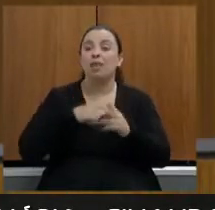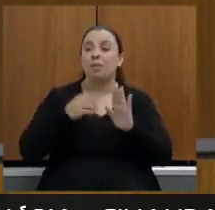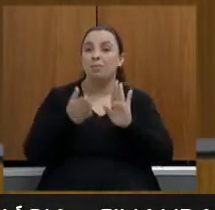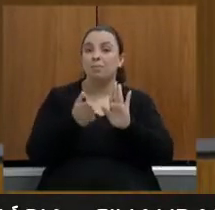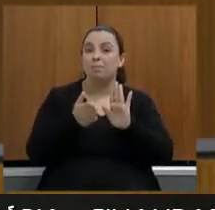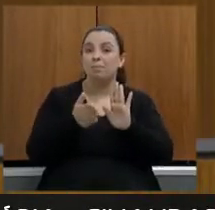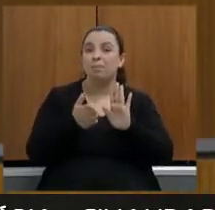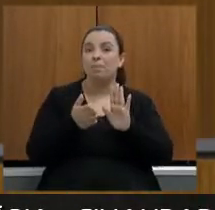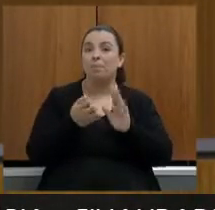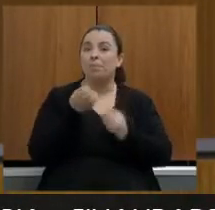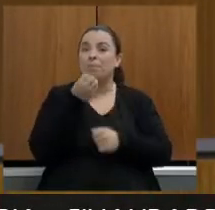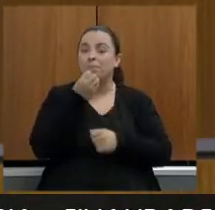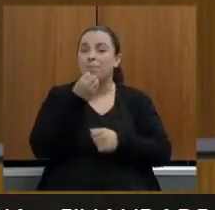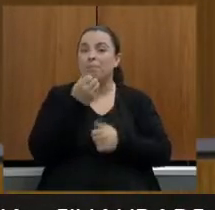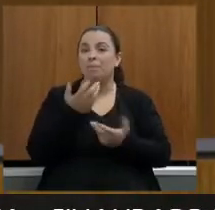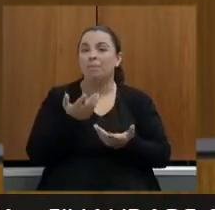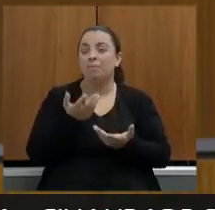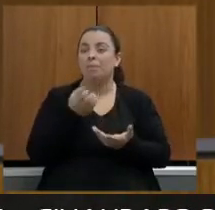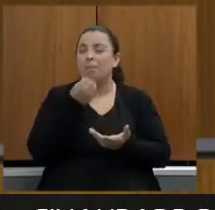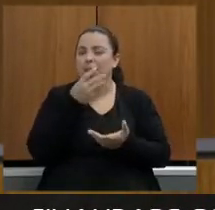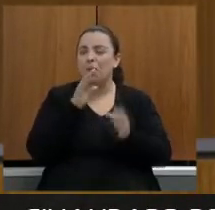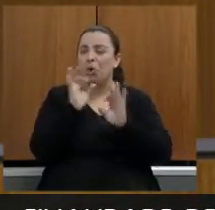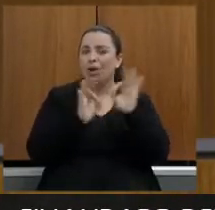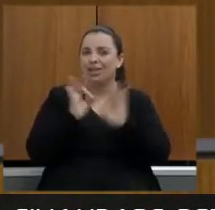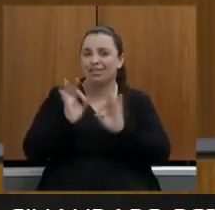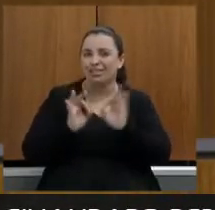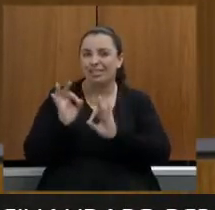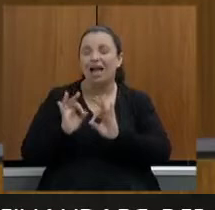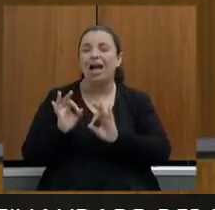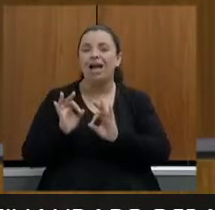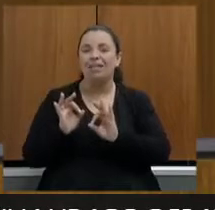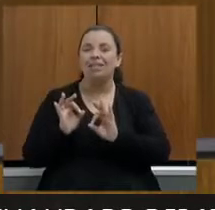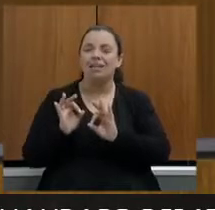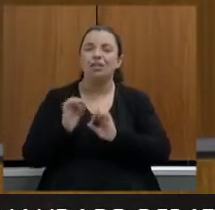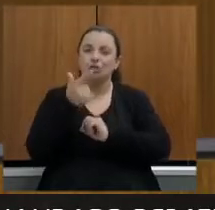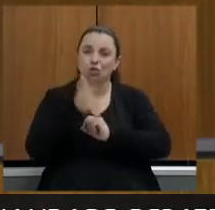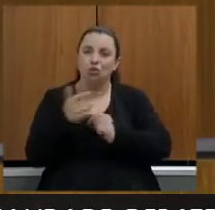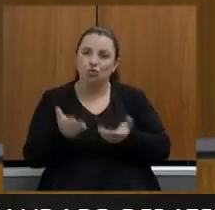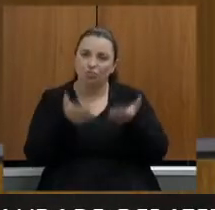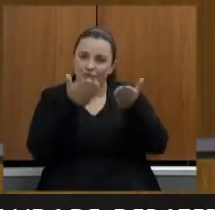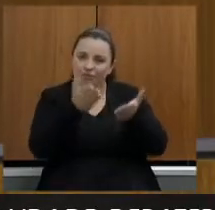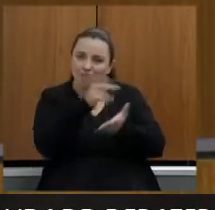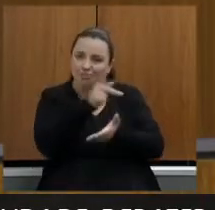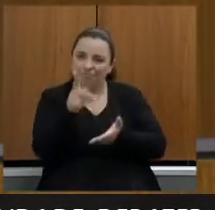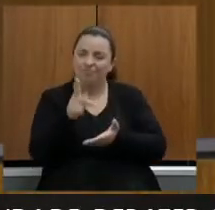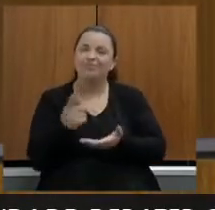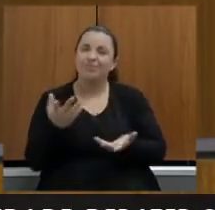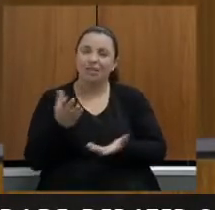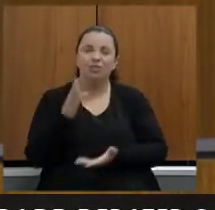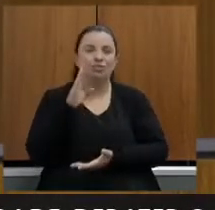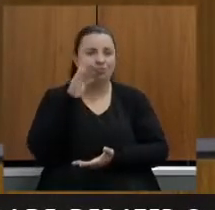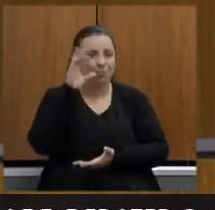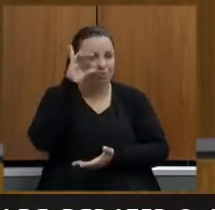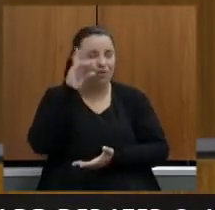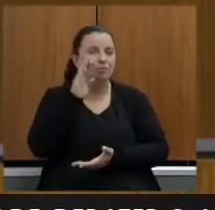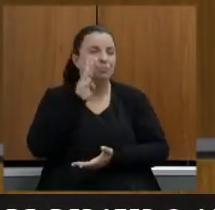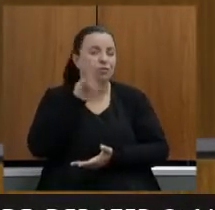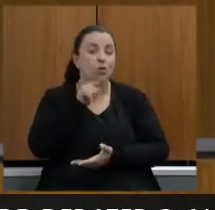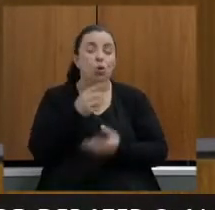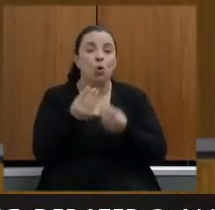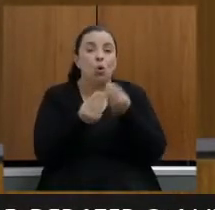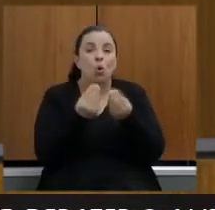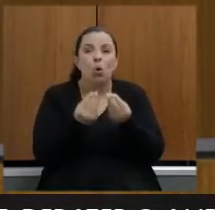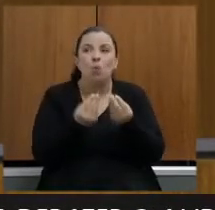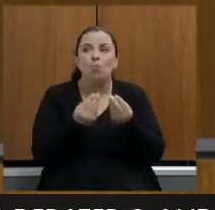viu presidente e aí fica mais uma vez para o senhor o elogio traz resultados reais como que a